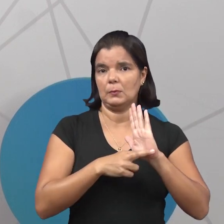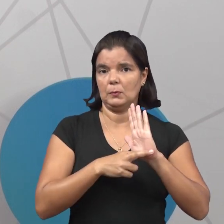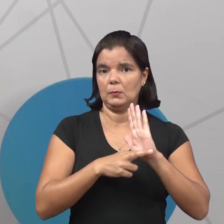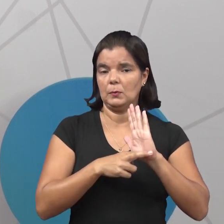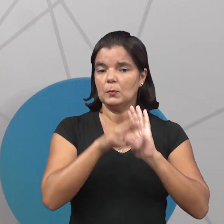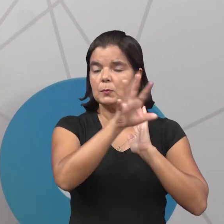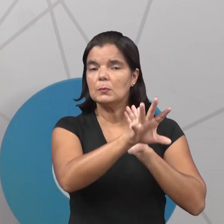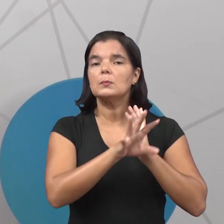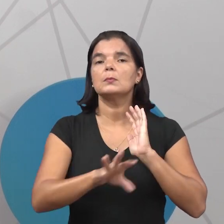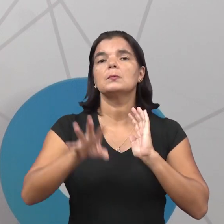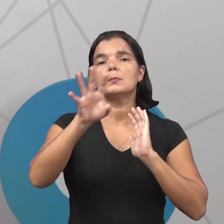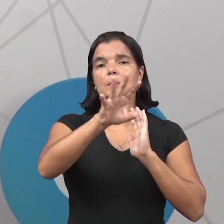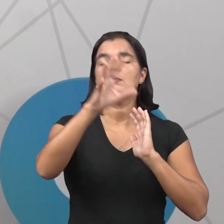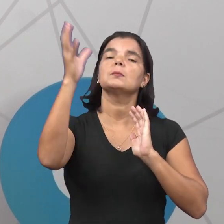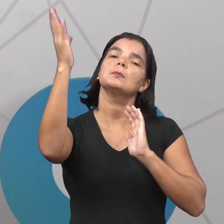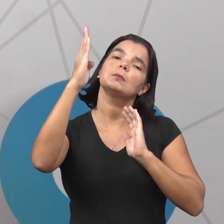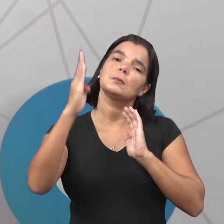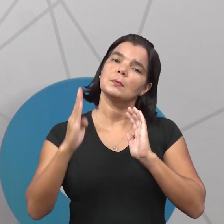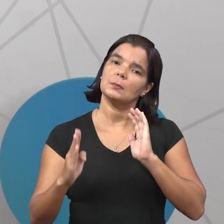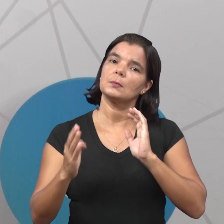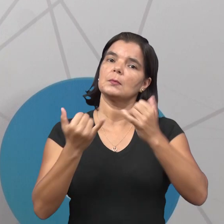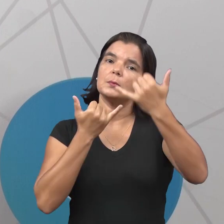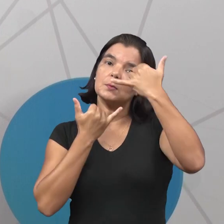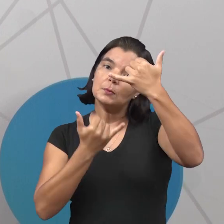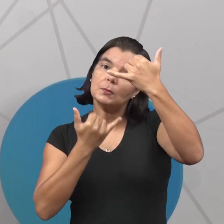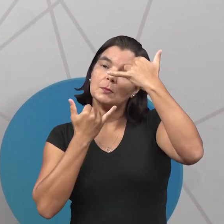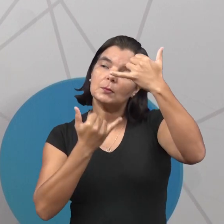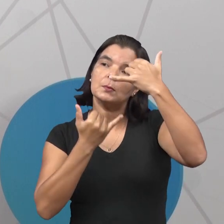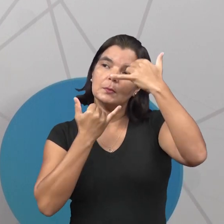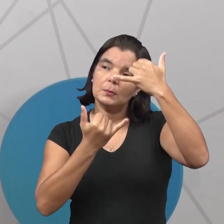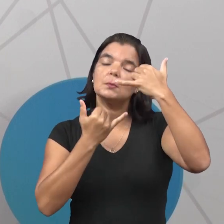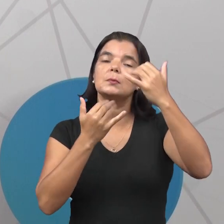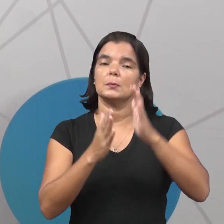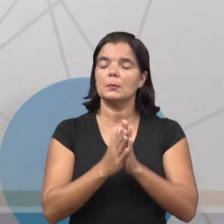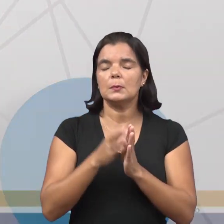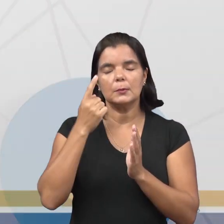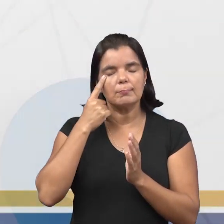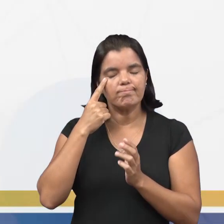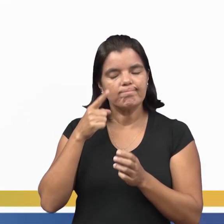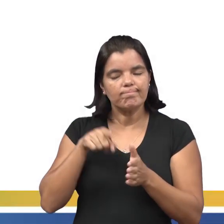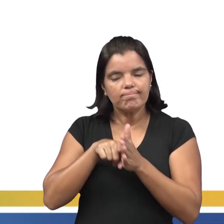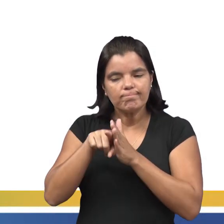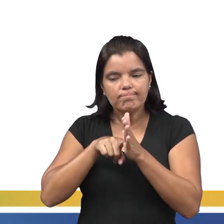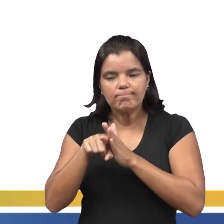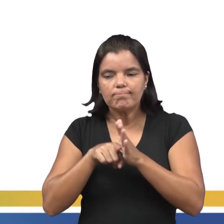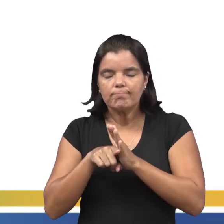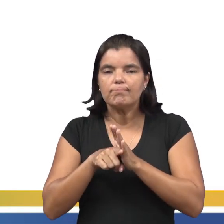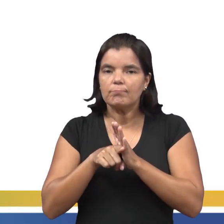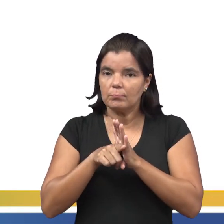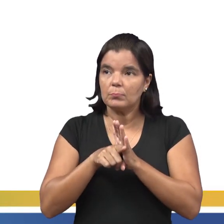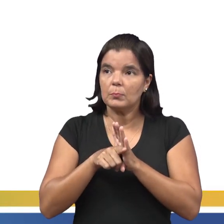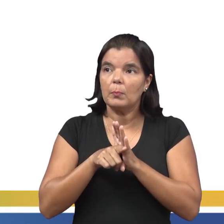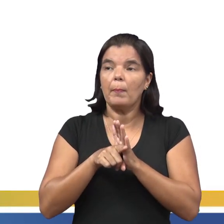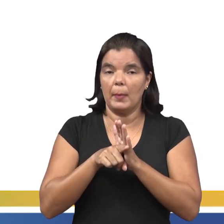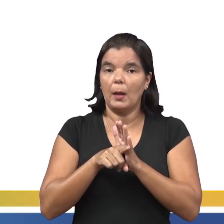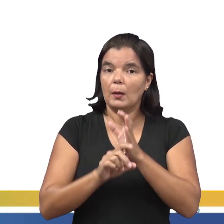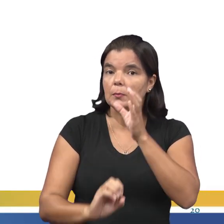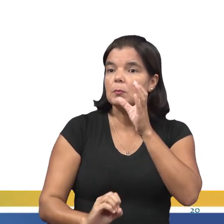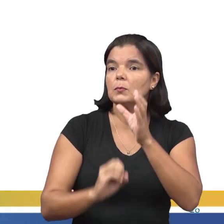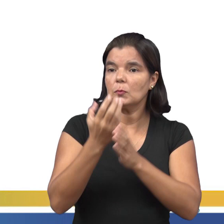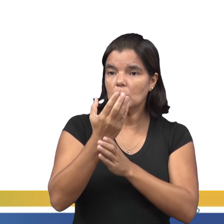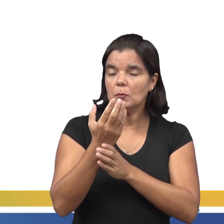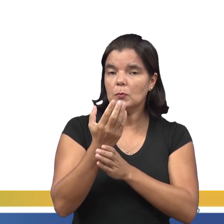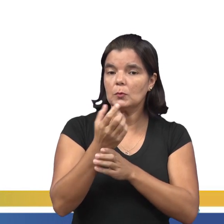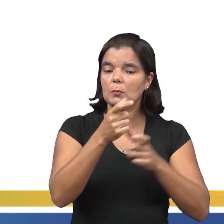de regionalização do Brasil que o IBGE levou em consideração. Para criar essa regionalização que estamos